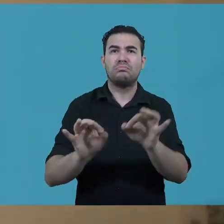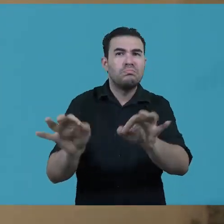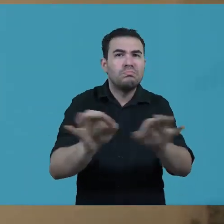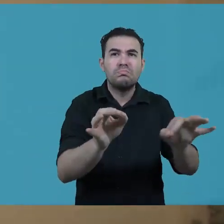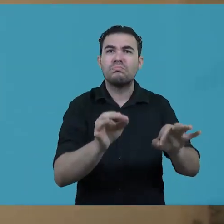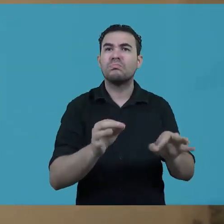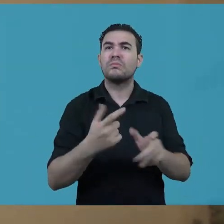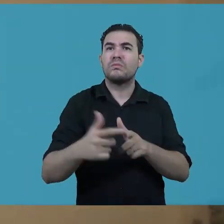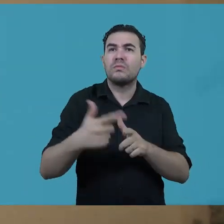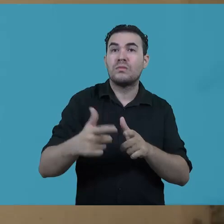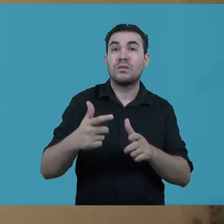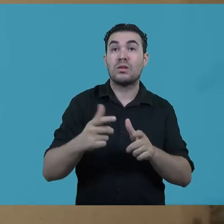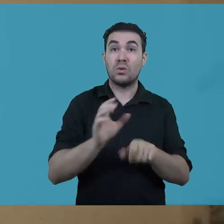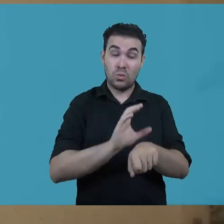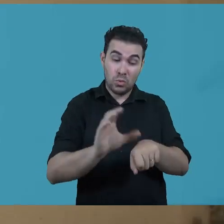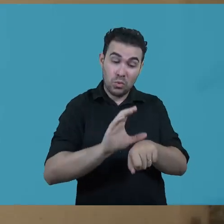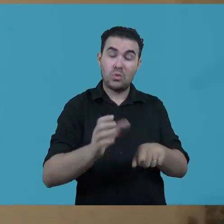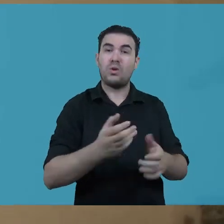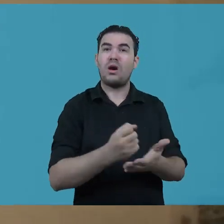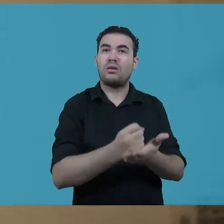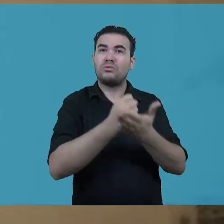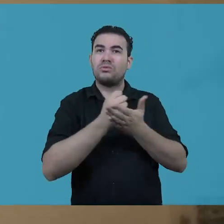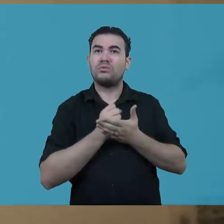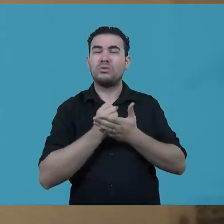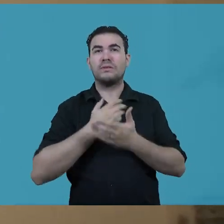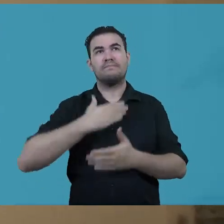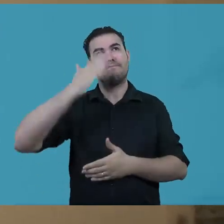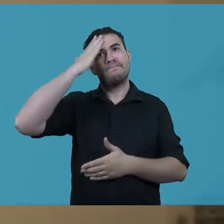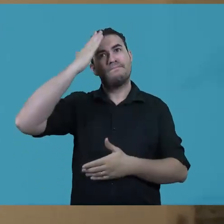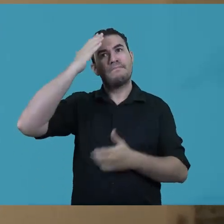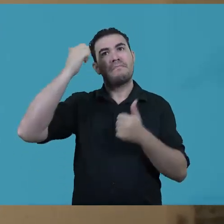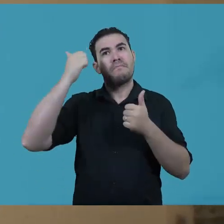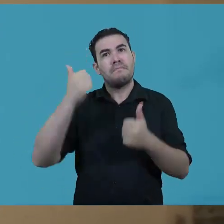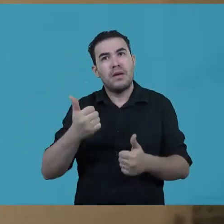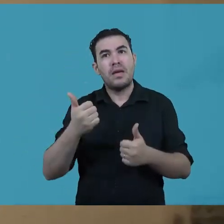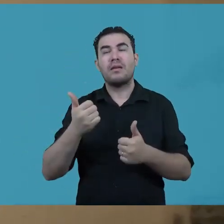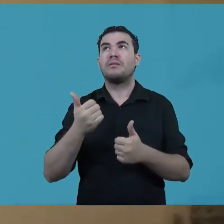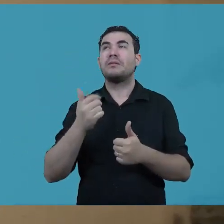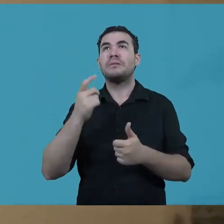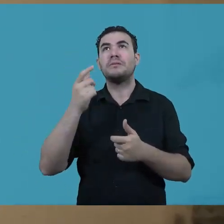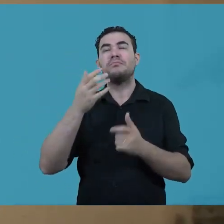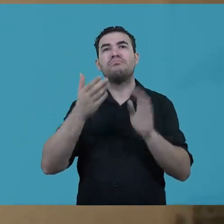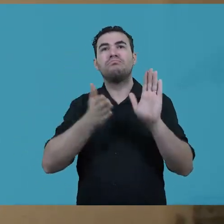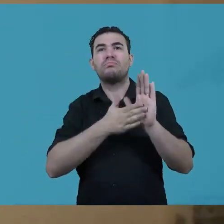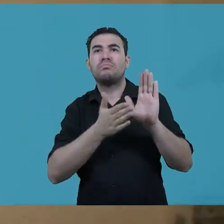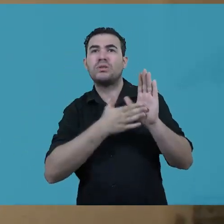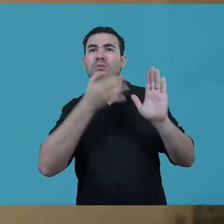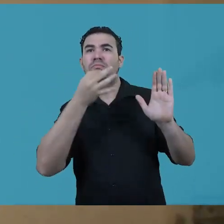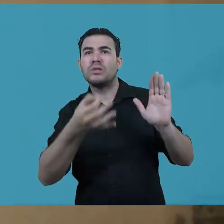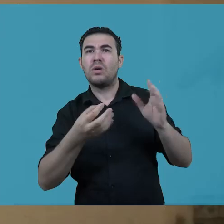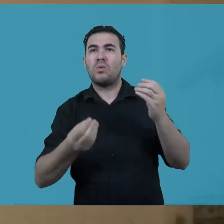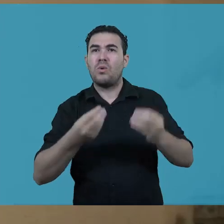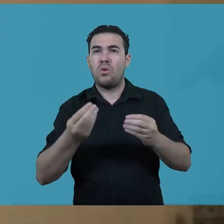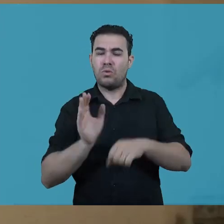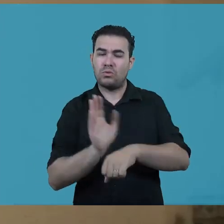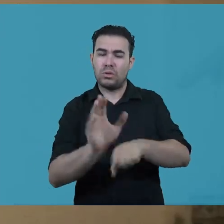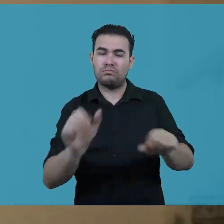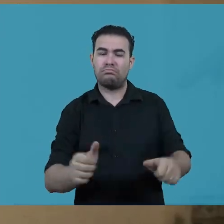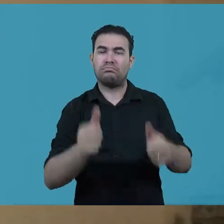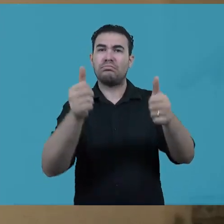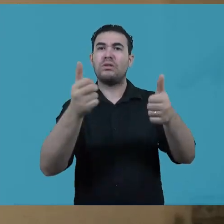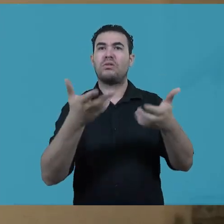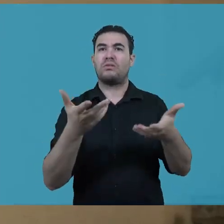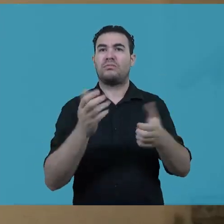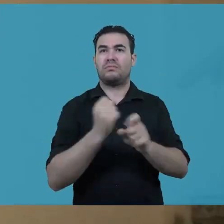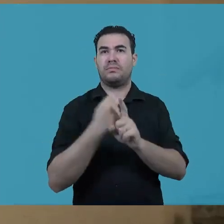compreender e, ao compreender, eles nos ajudam também a avançar, inclusive na proposição de resolução para